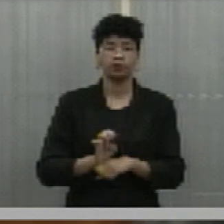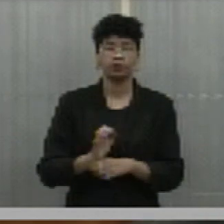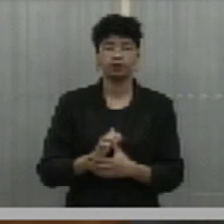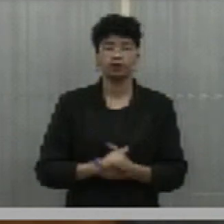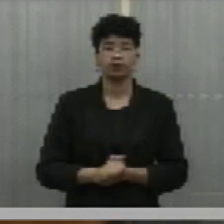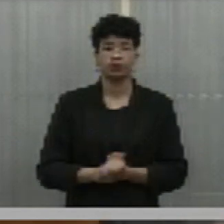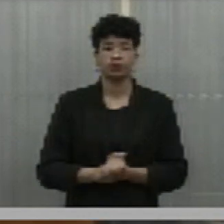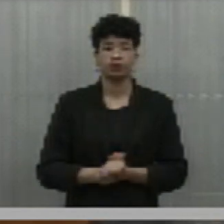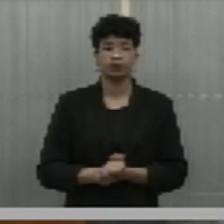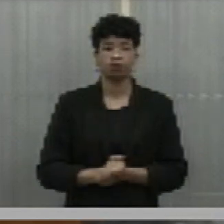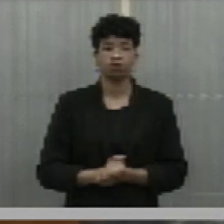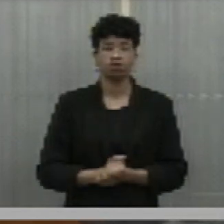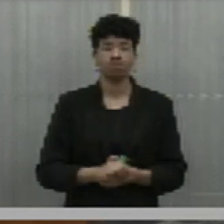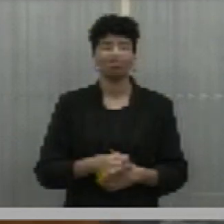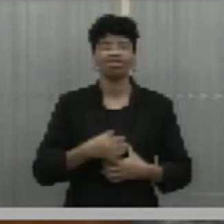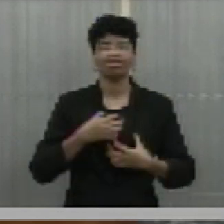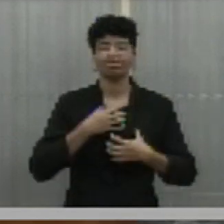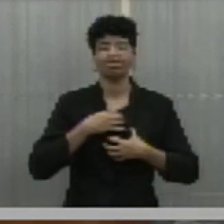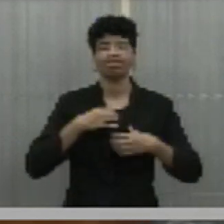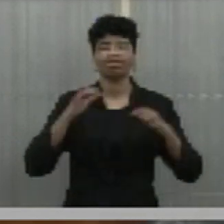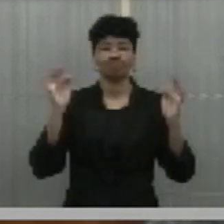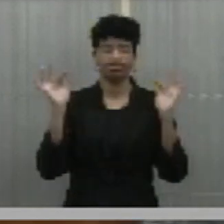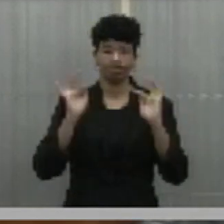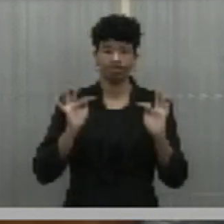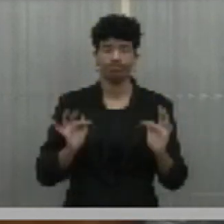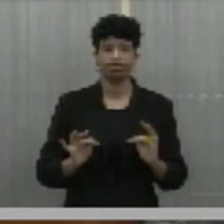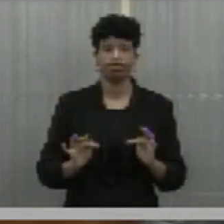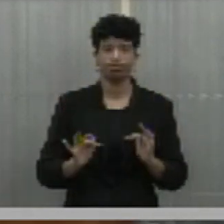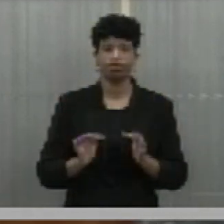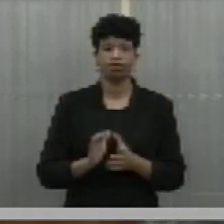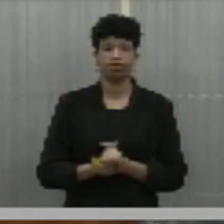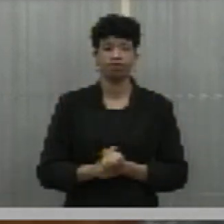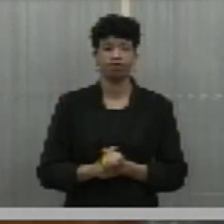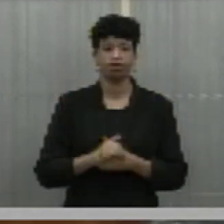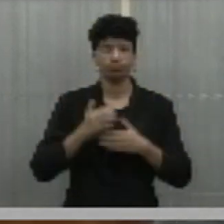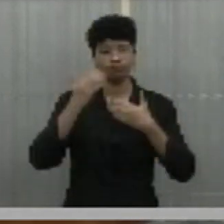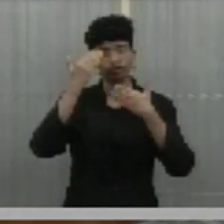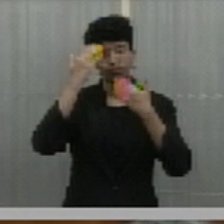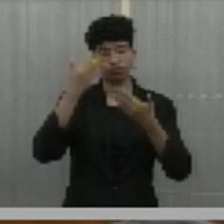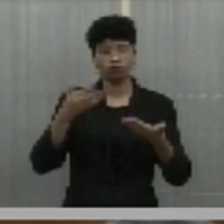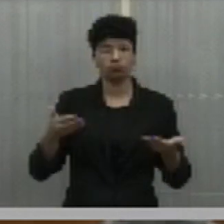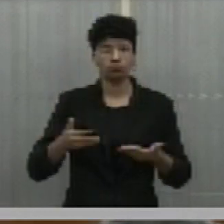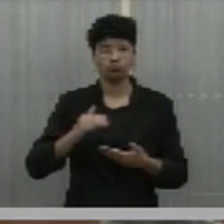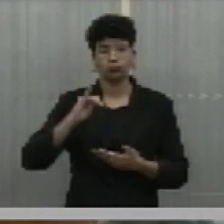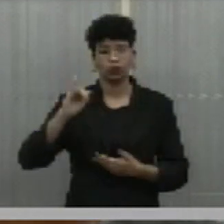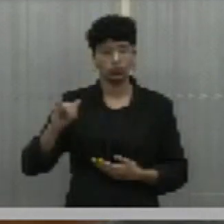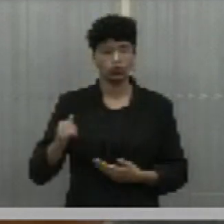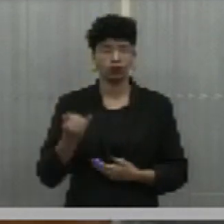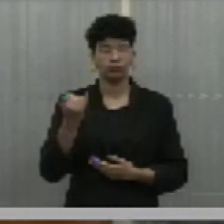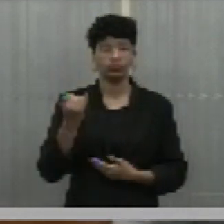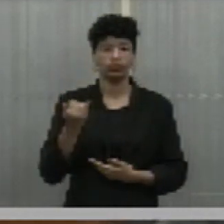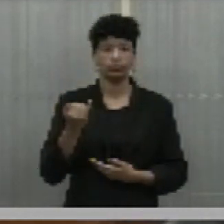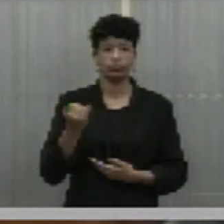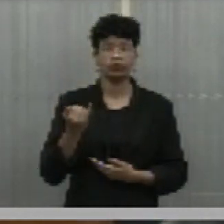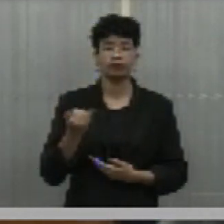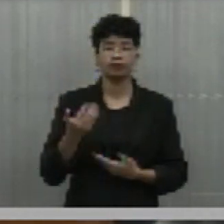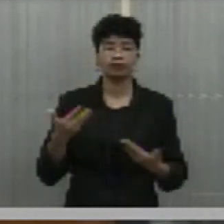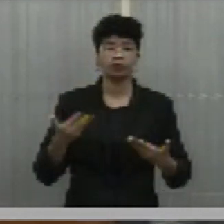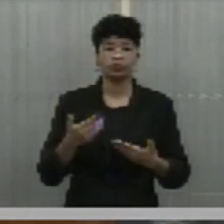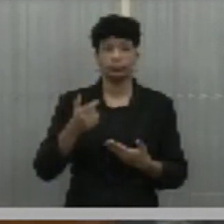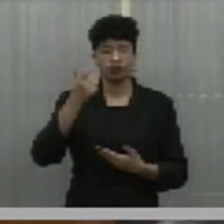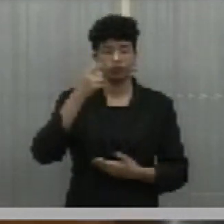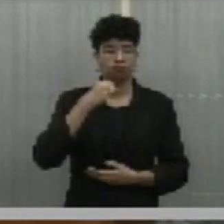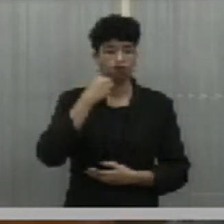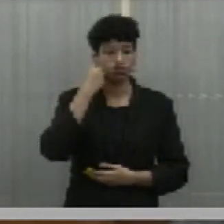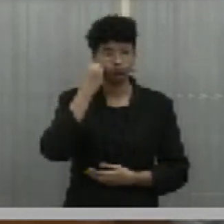fico muito grato pela indicação. Agradeço ao espaço e vou fazer uma breve apresentação da minha